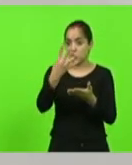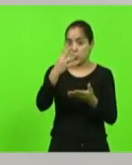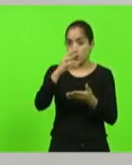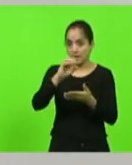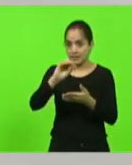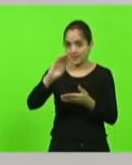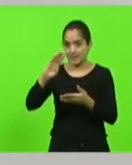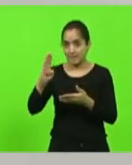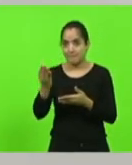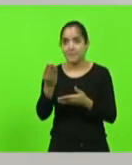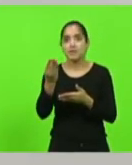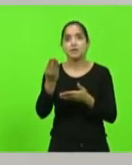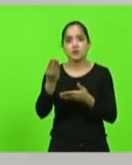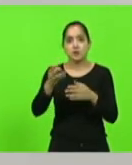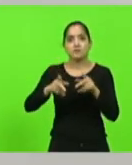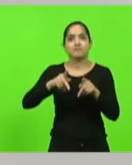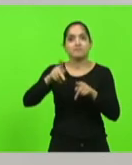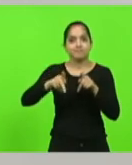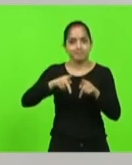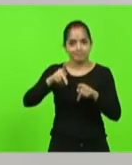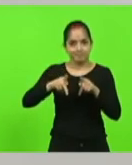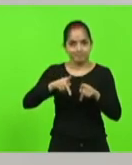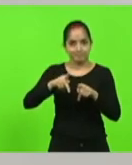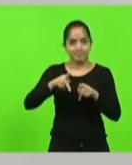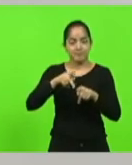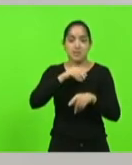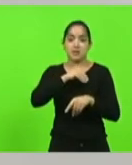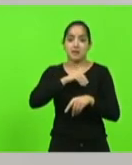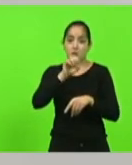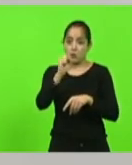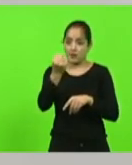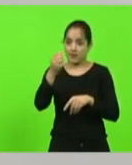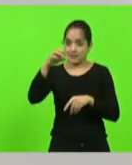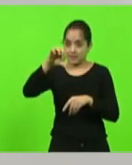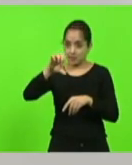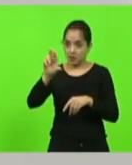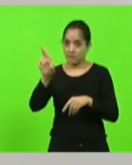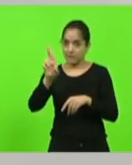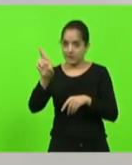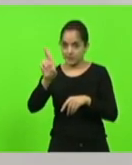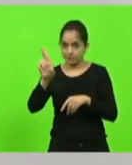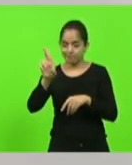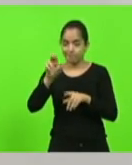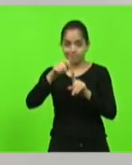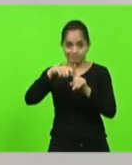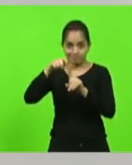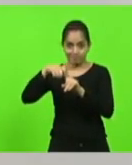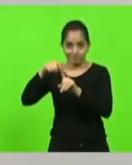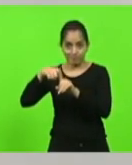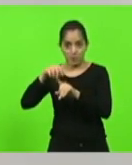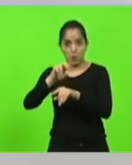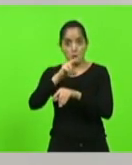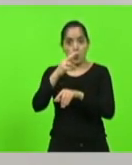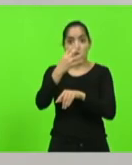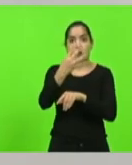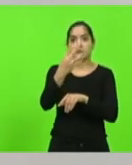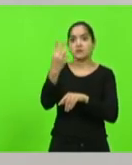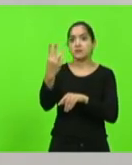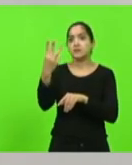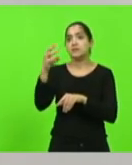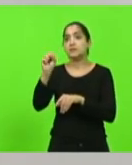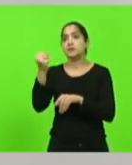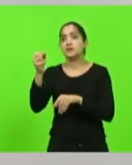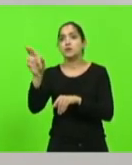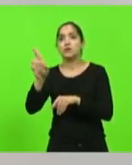brasileiros que vivem com R 89,00 por mês ou para metade dos brasileiros que vivem com R$ 438,00 por mês.